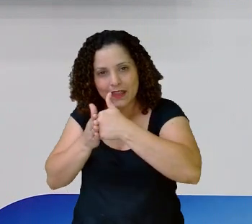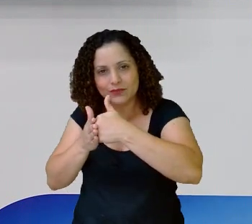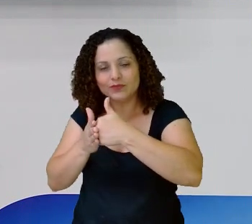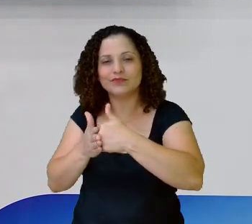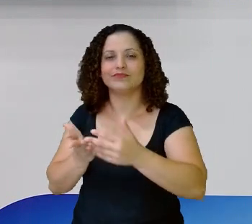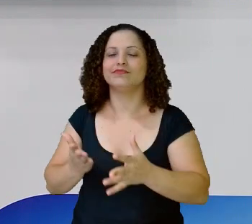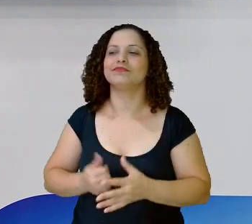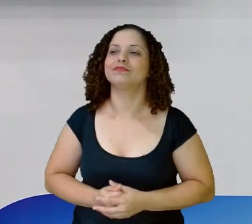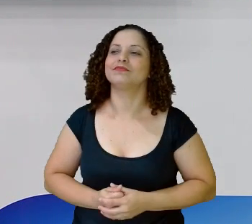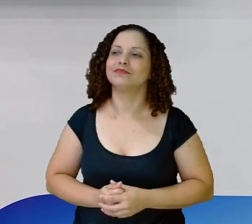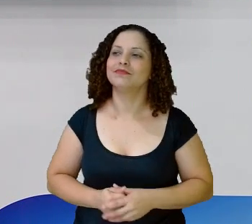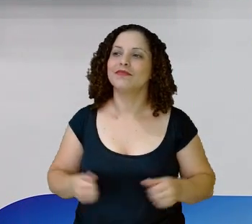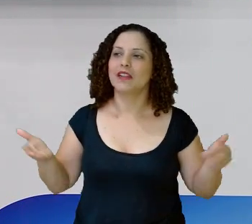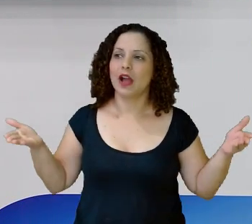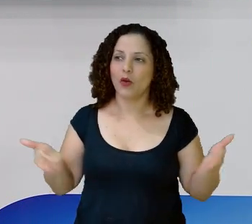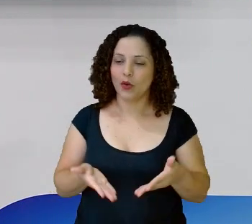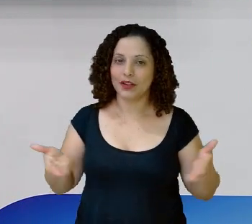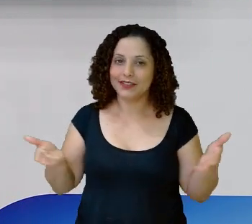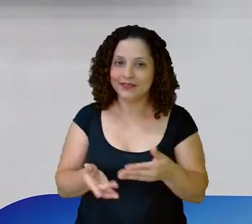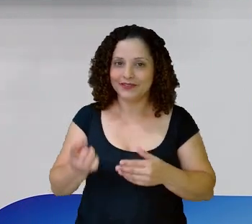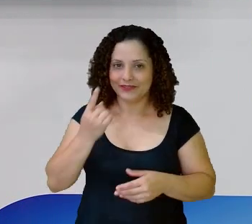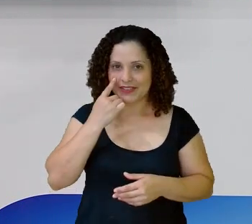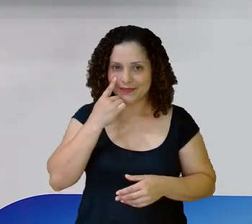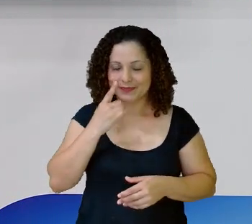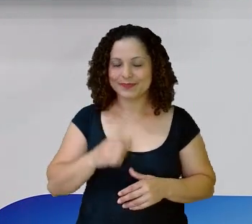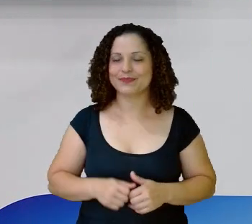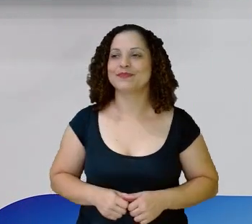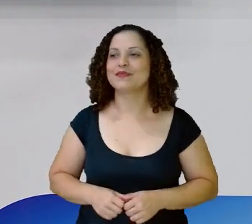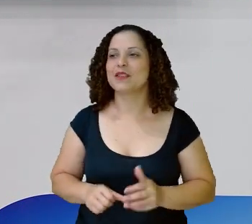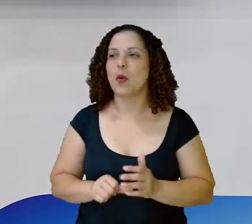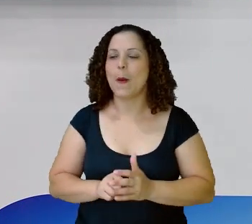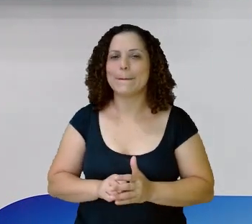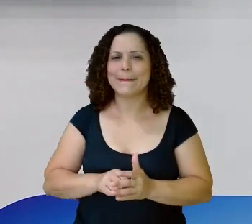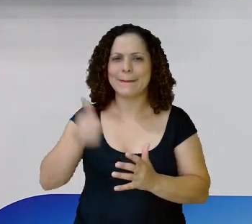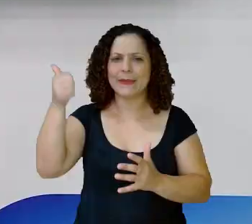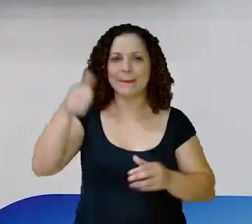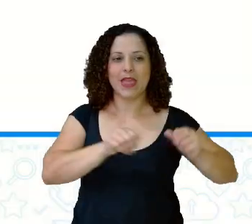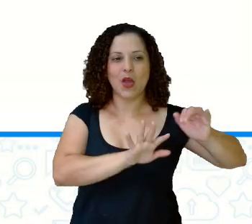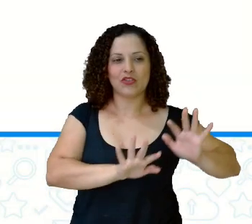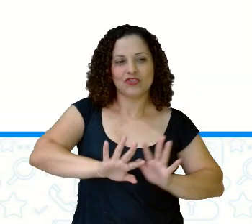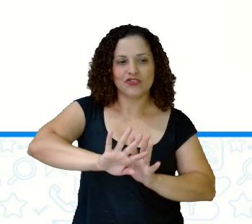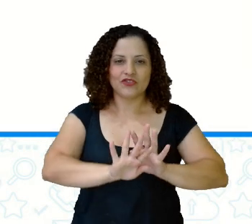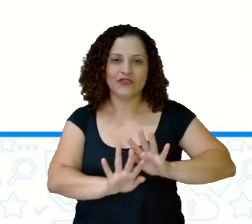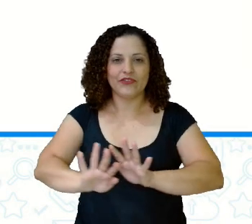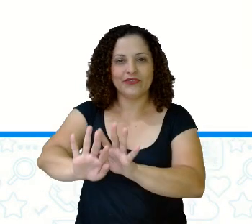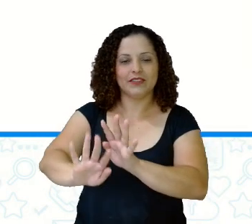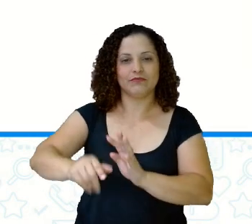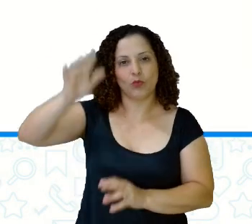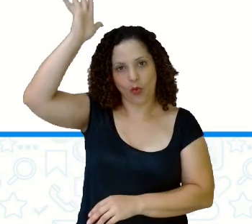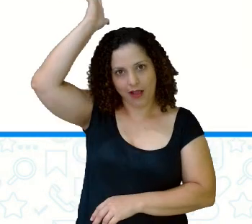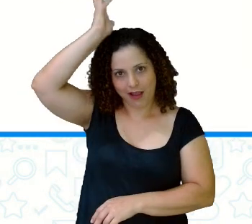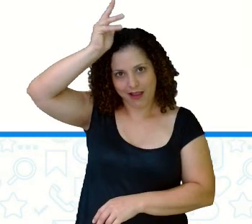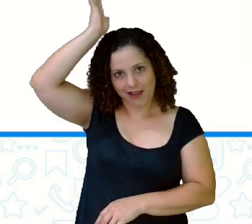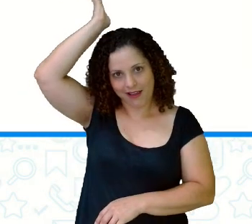Olha aqui agora O primeiro desfile Do galo Da madrugada Em